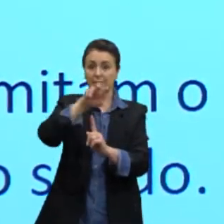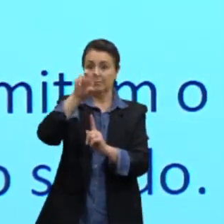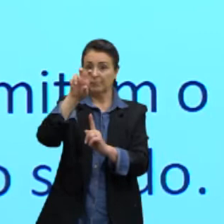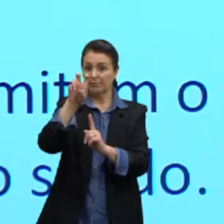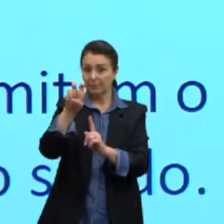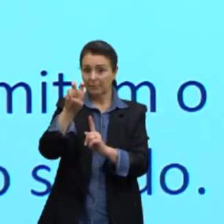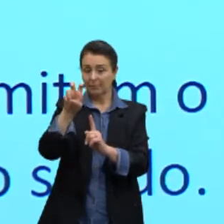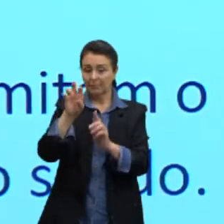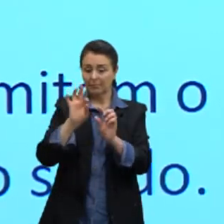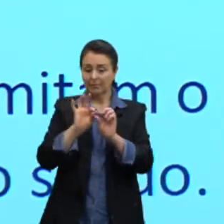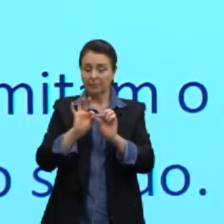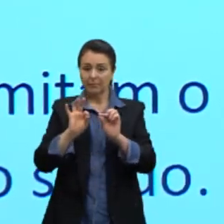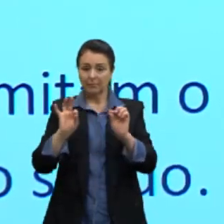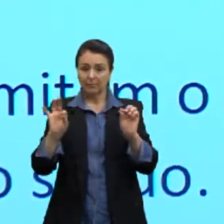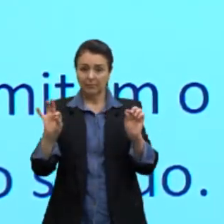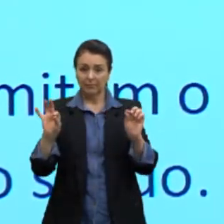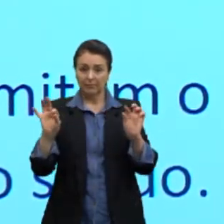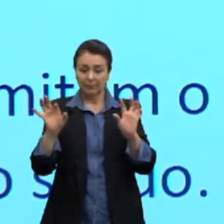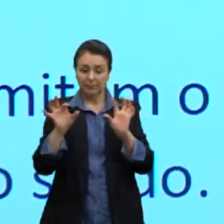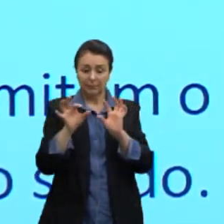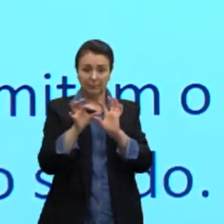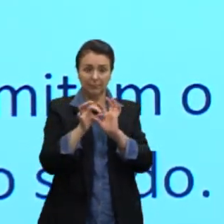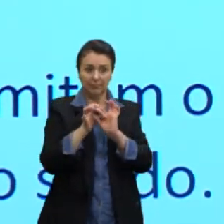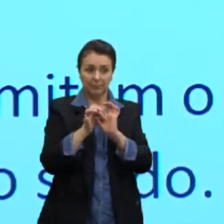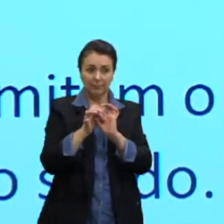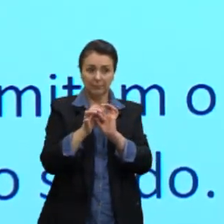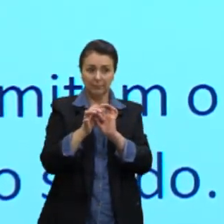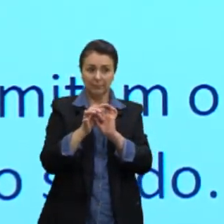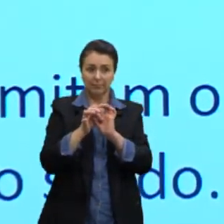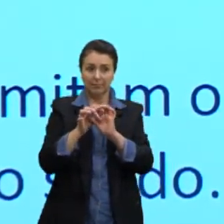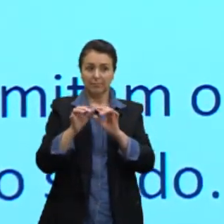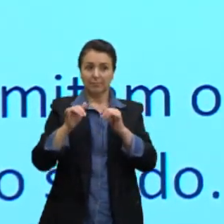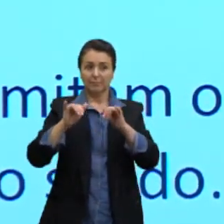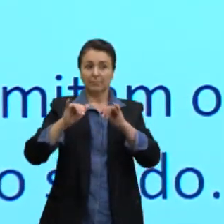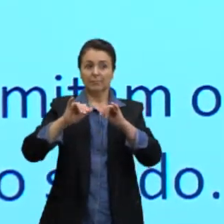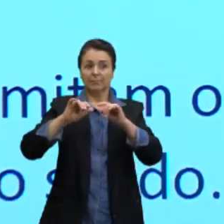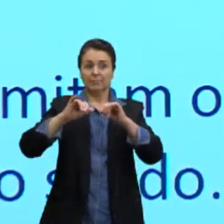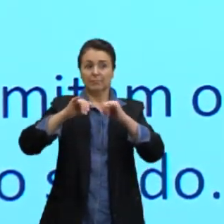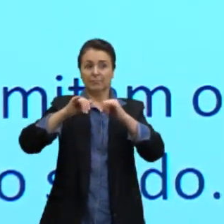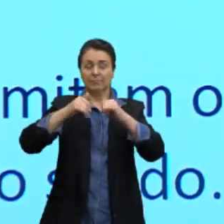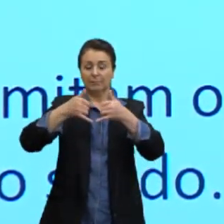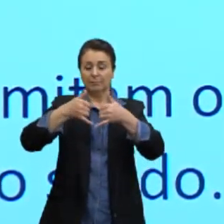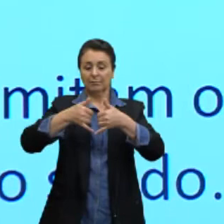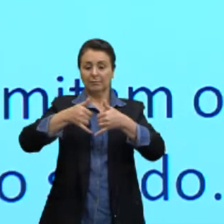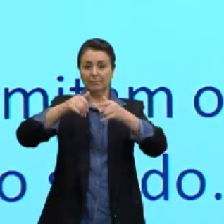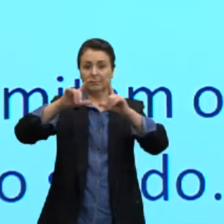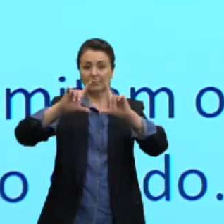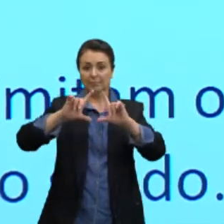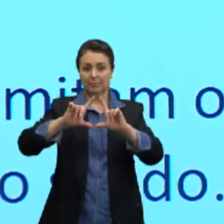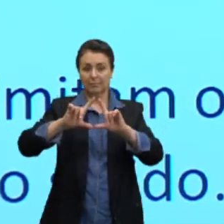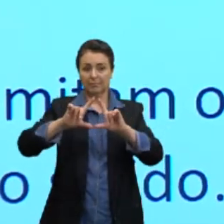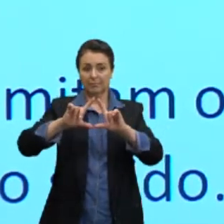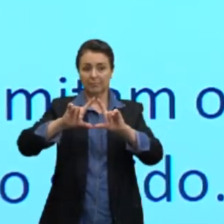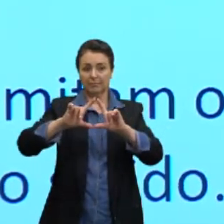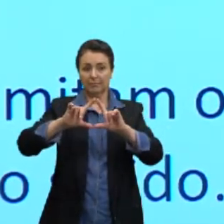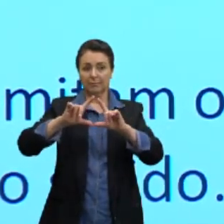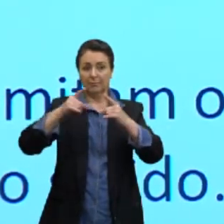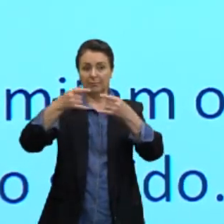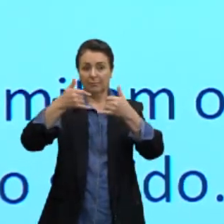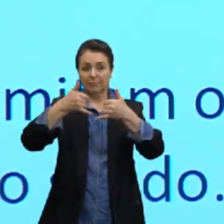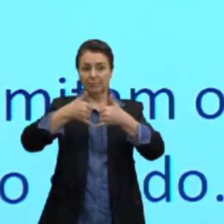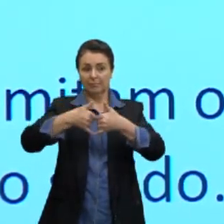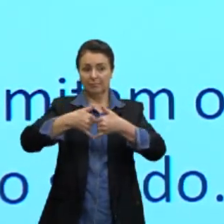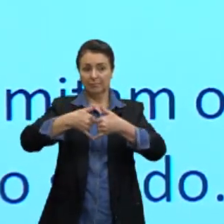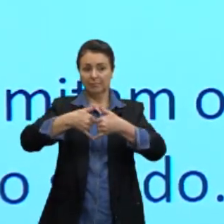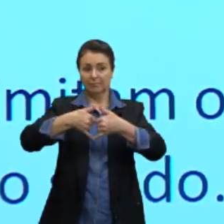que estão ali unidas formando um pentágono. Em cada cantinho, nós temos um ponto que